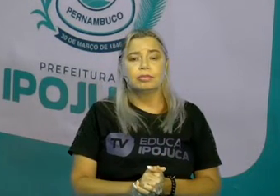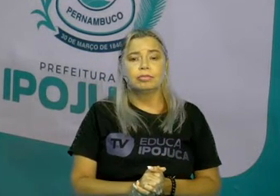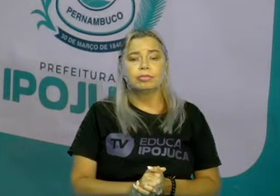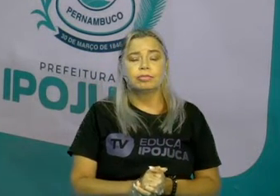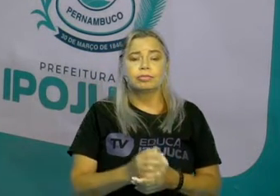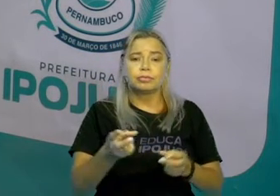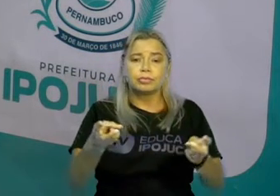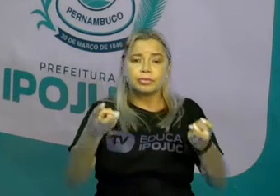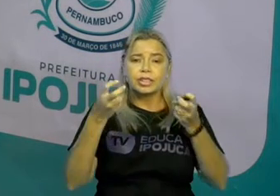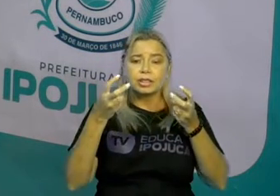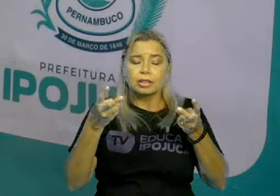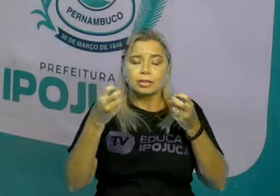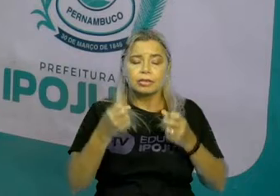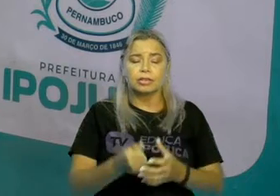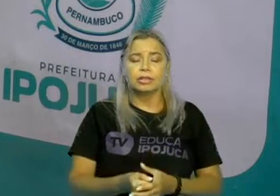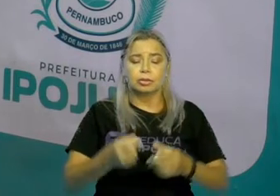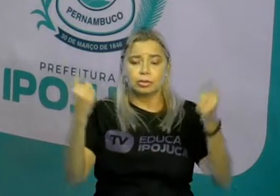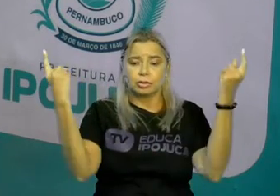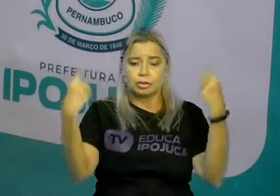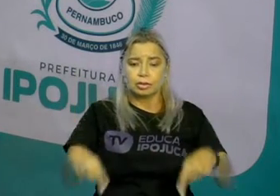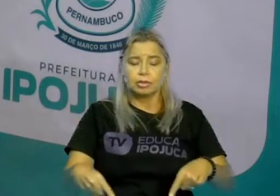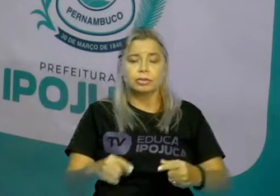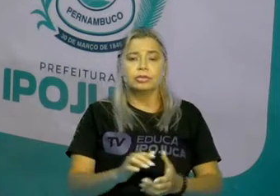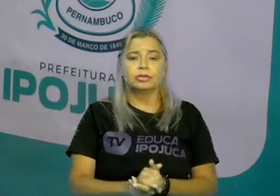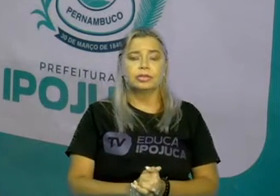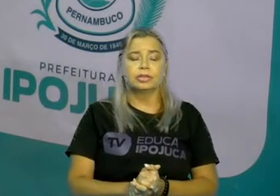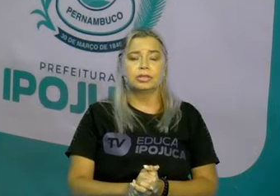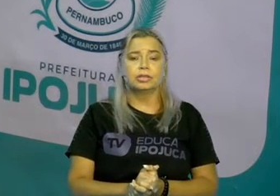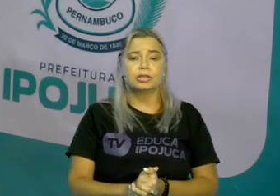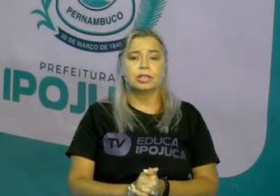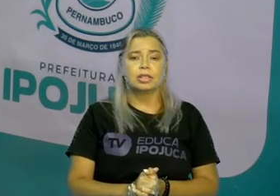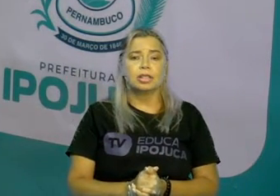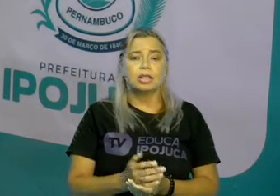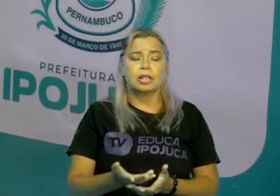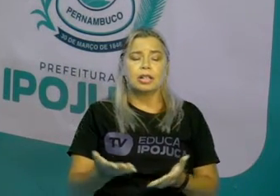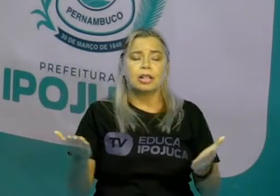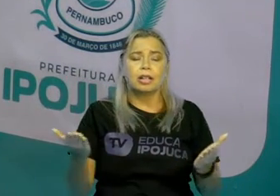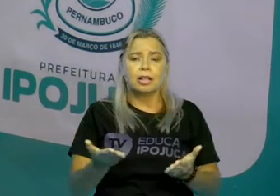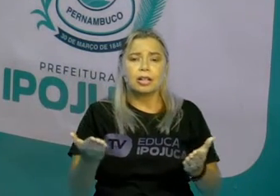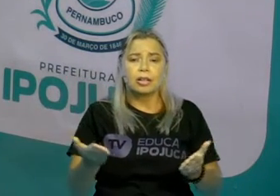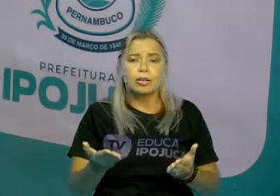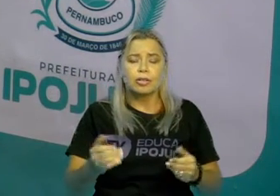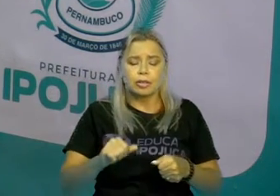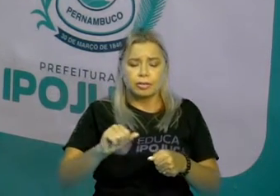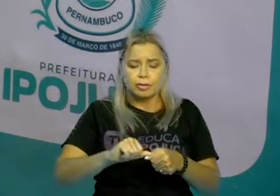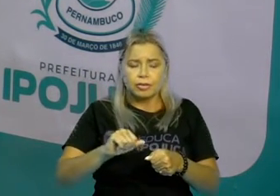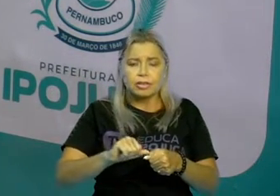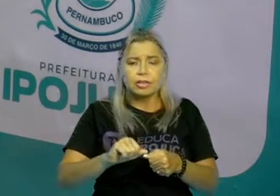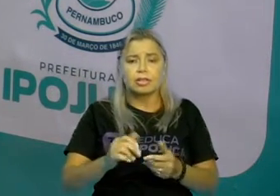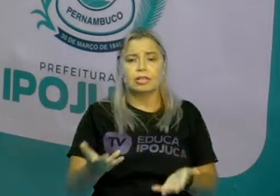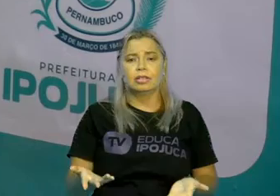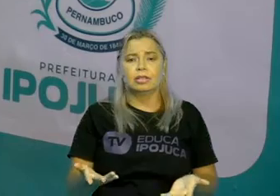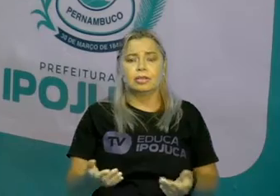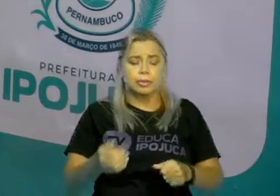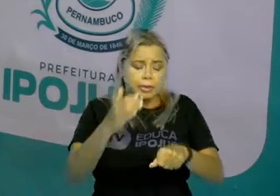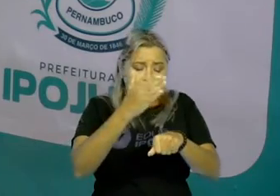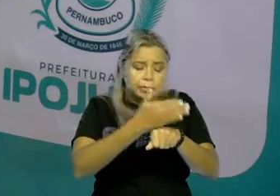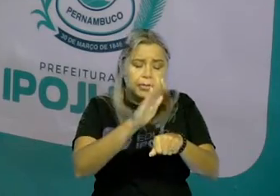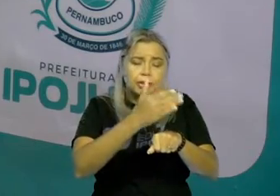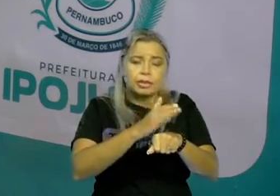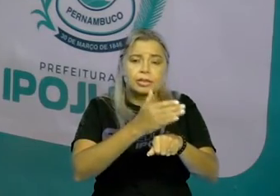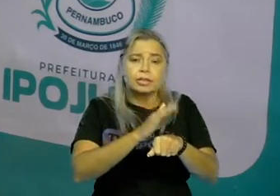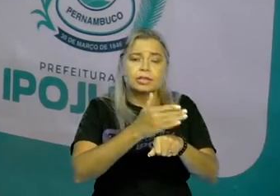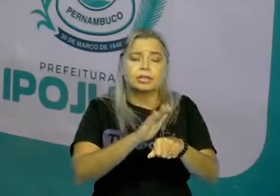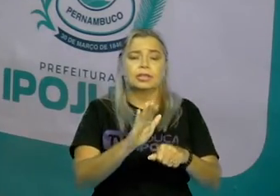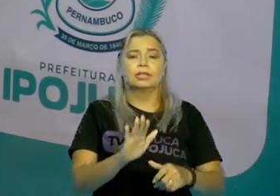Observando agora o nosso desafio, é o nosso momento de aprender praticando. Aprenda conosco